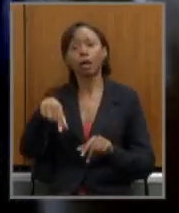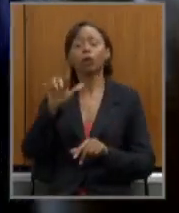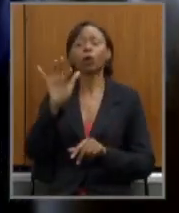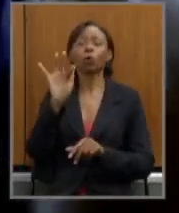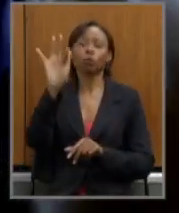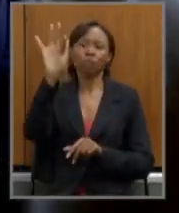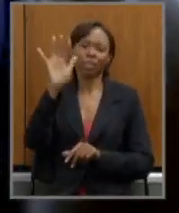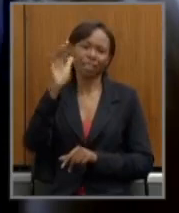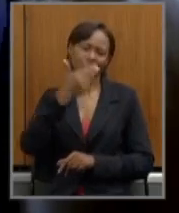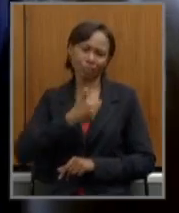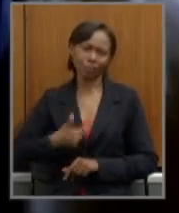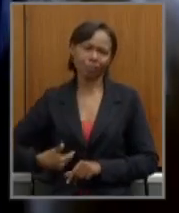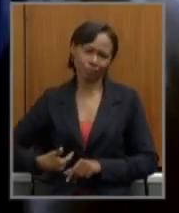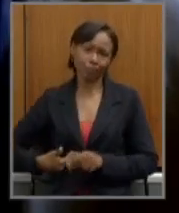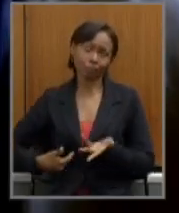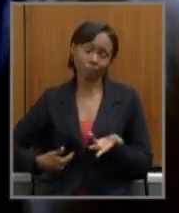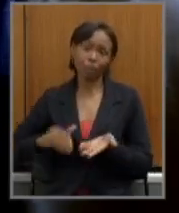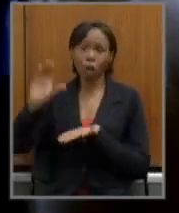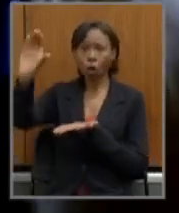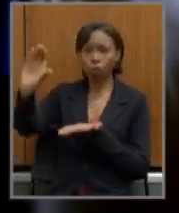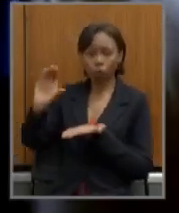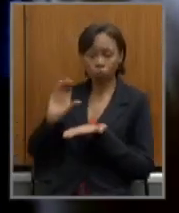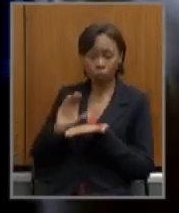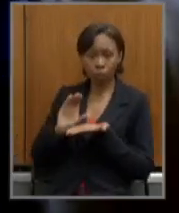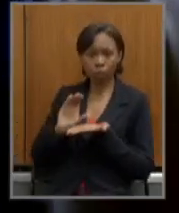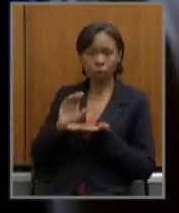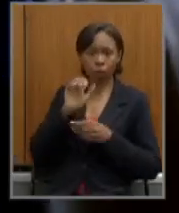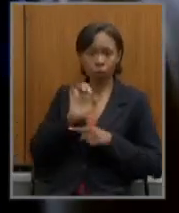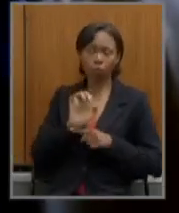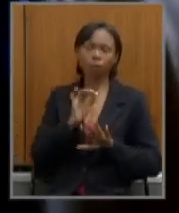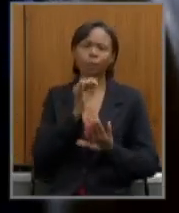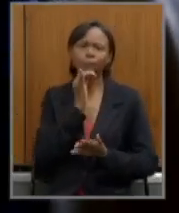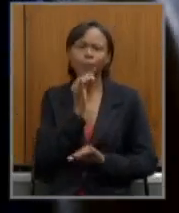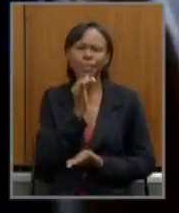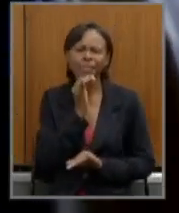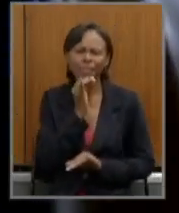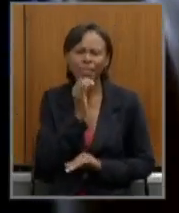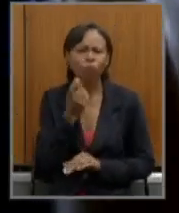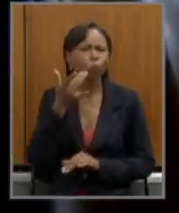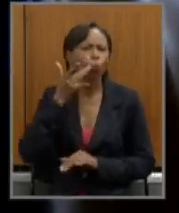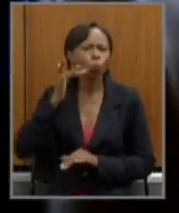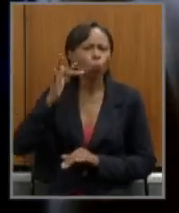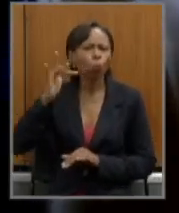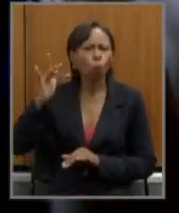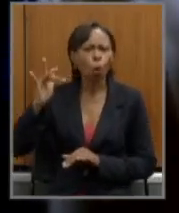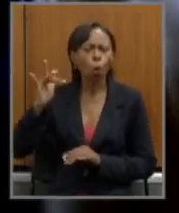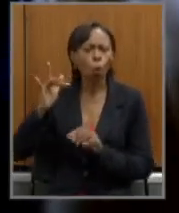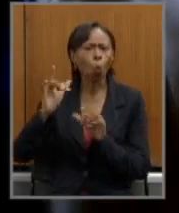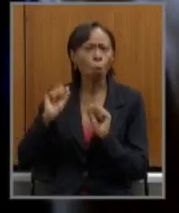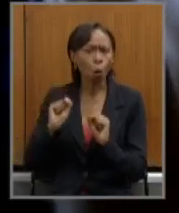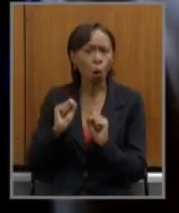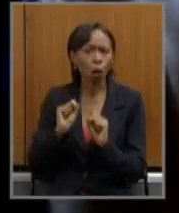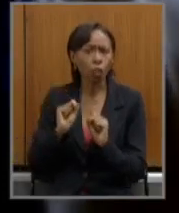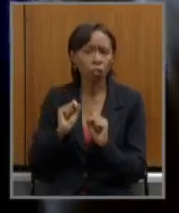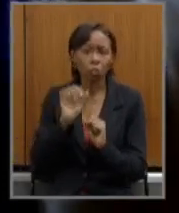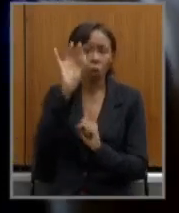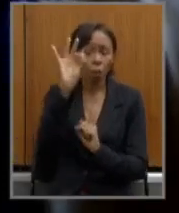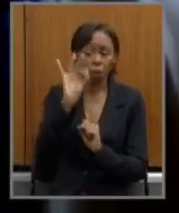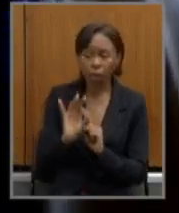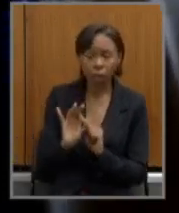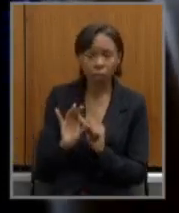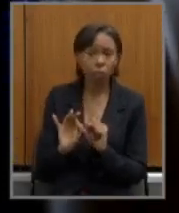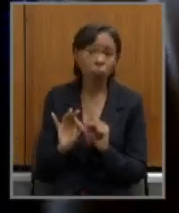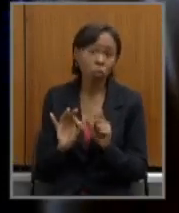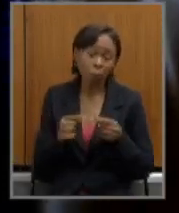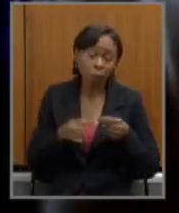mesmo que a receita venha para o estado por exemplo o ouro ele pode ser taxado semana que vem amanhã porque o